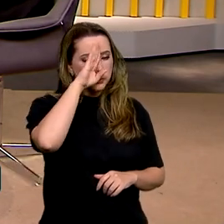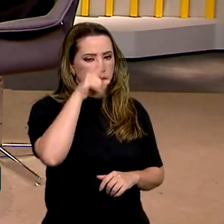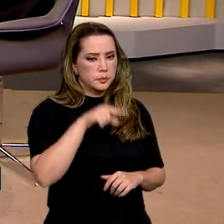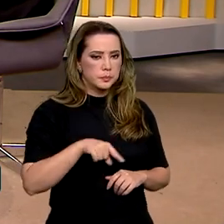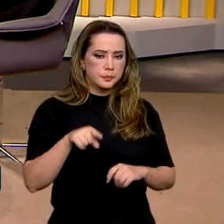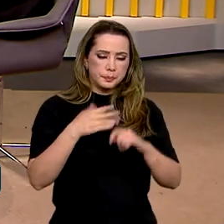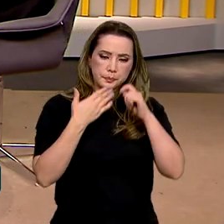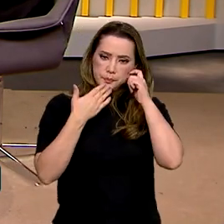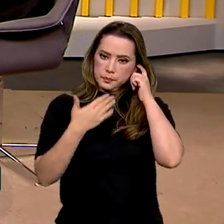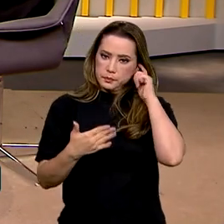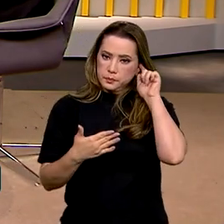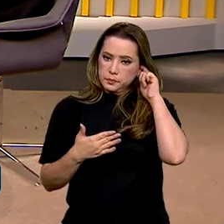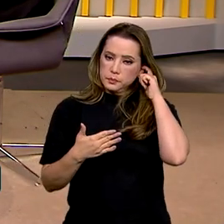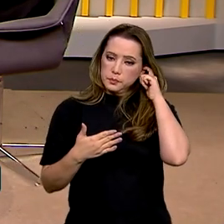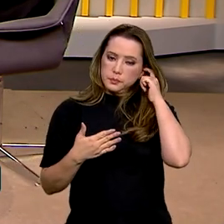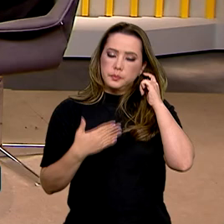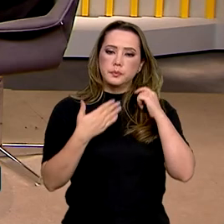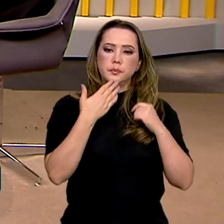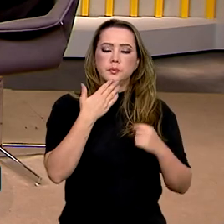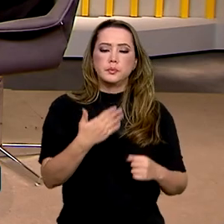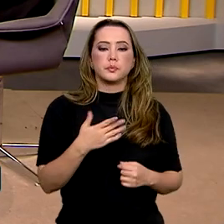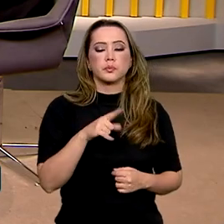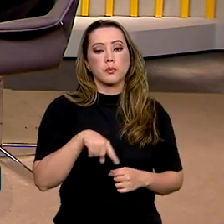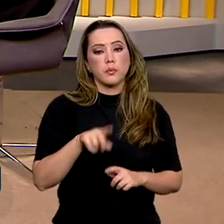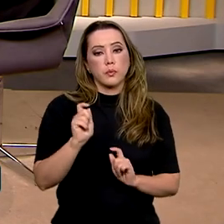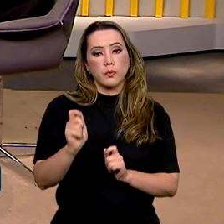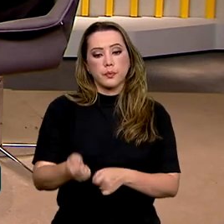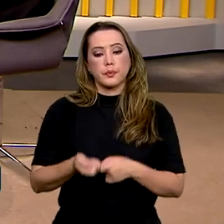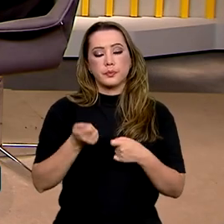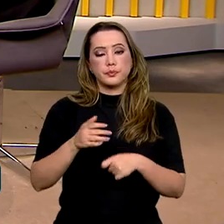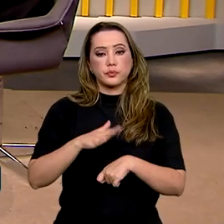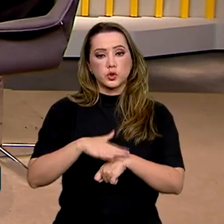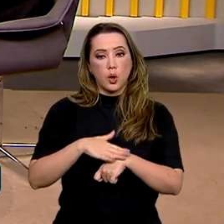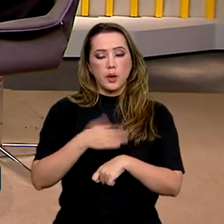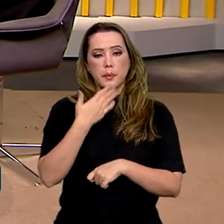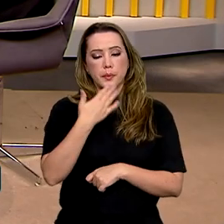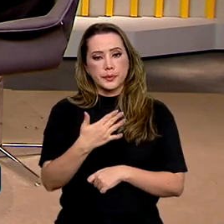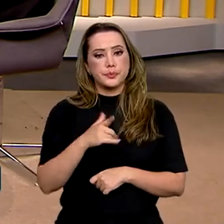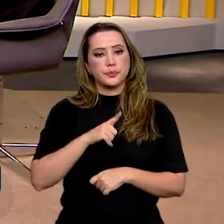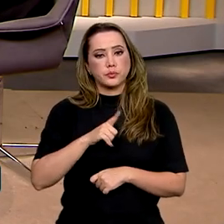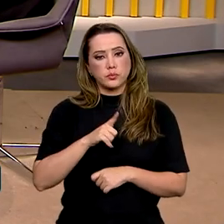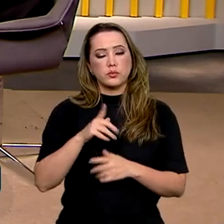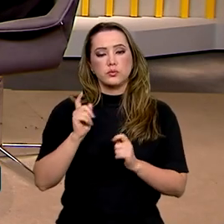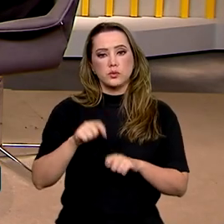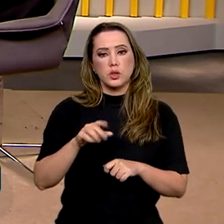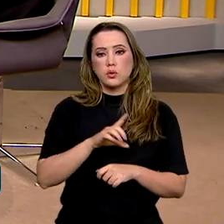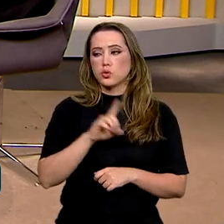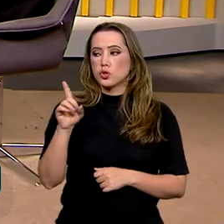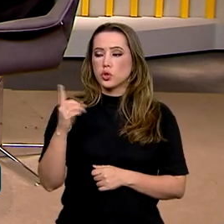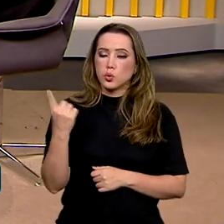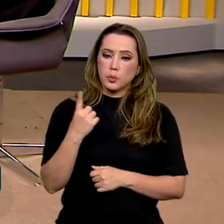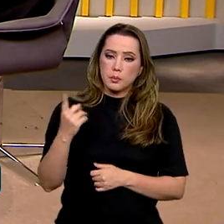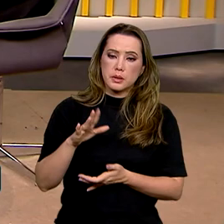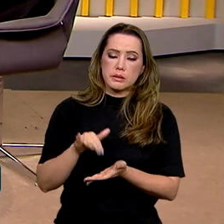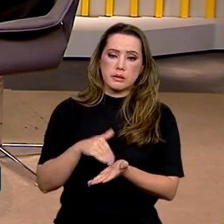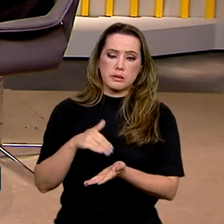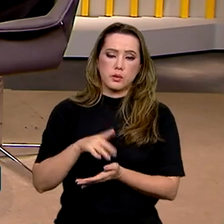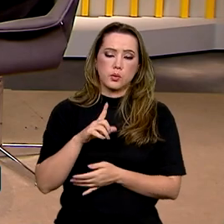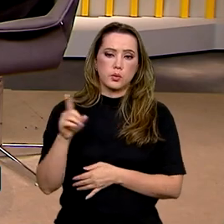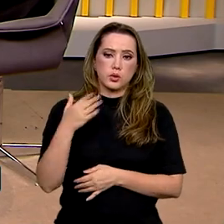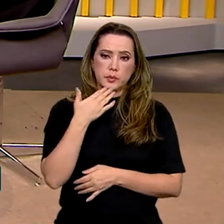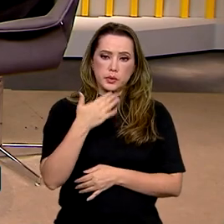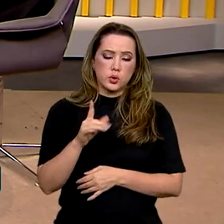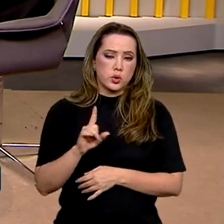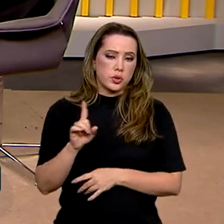solicitações do pescador, em que ele tivesse a carteira na hora que ele pediu, que ele tivesse a sua data de primeiro registro na hora que ele pediu,